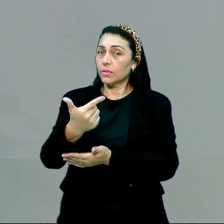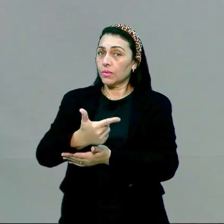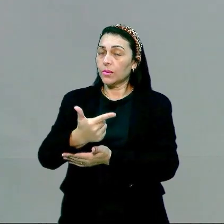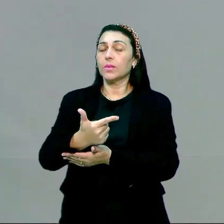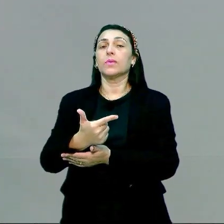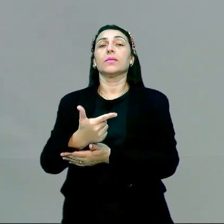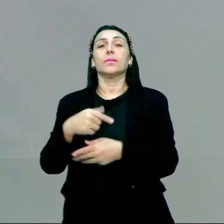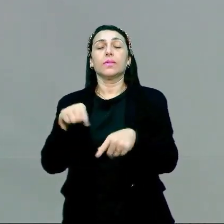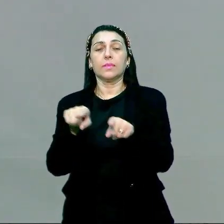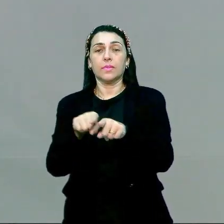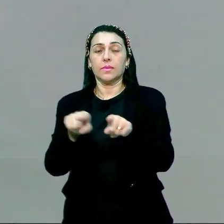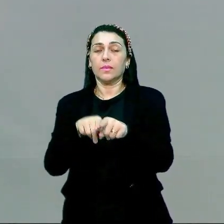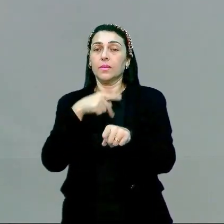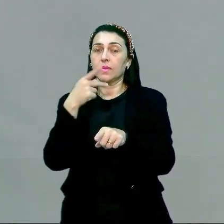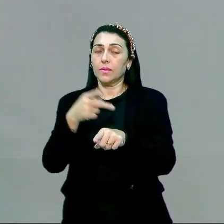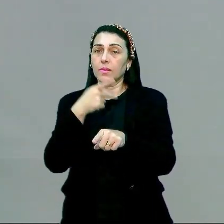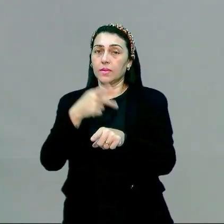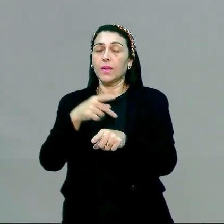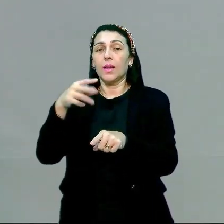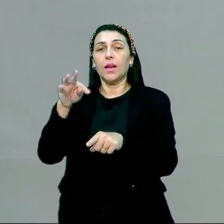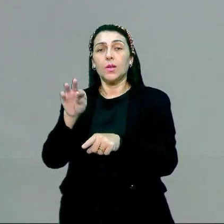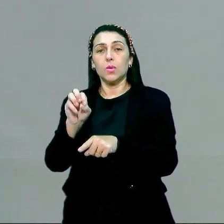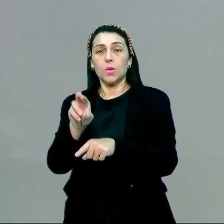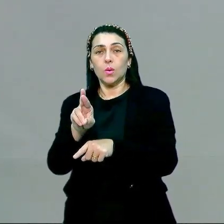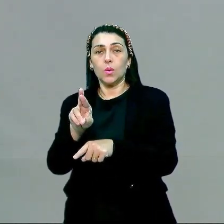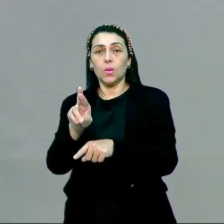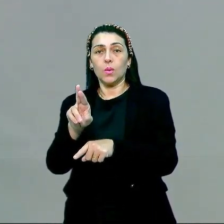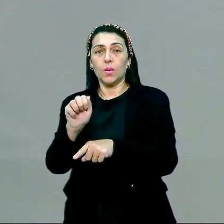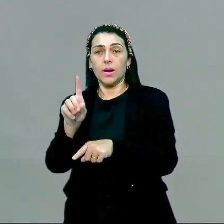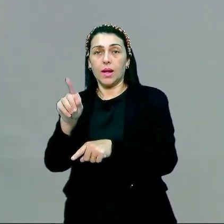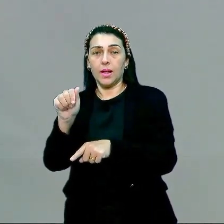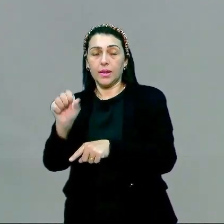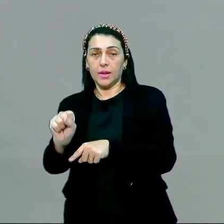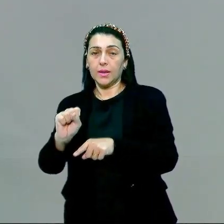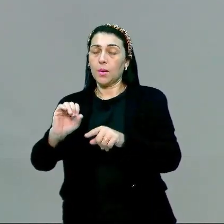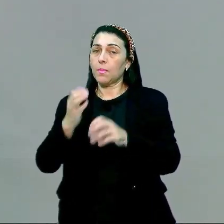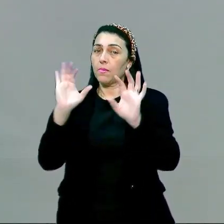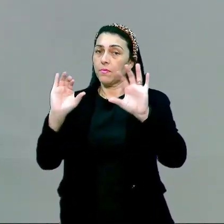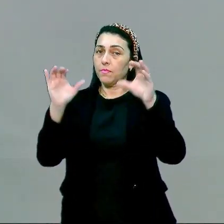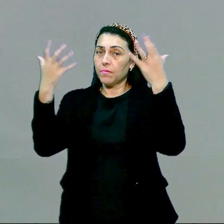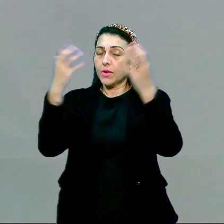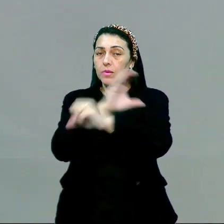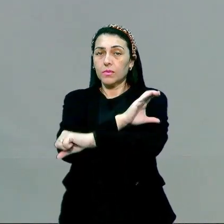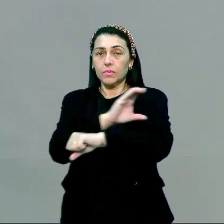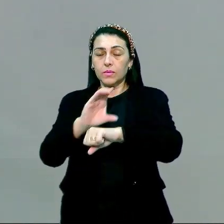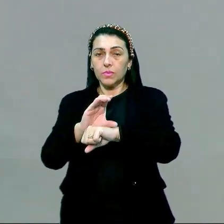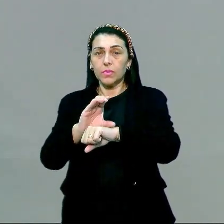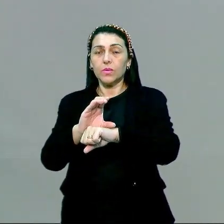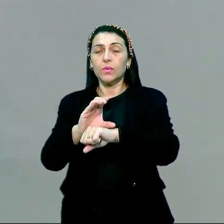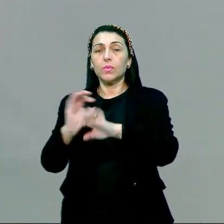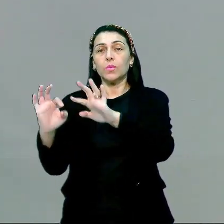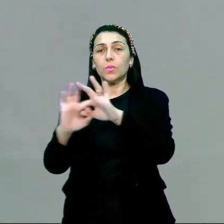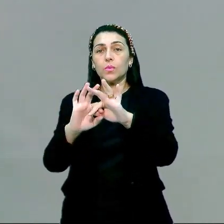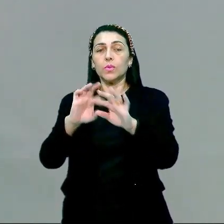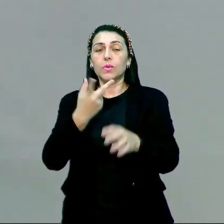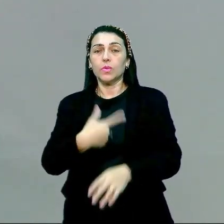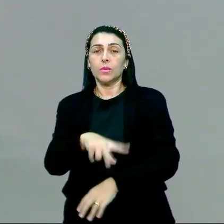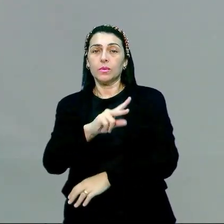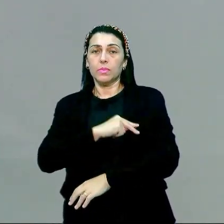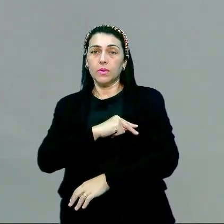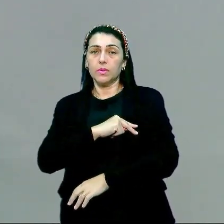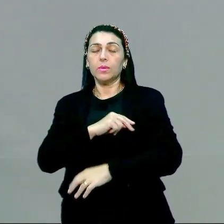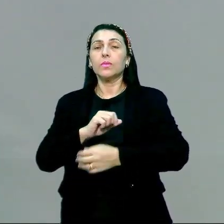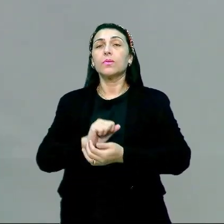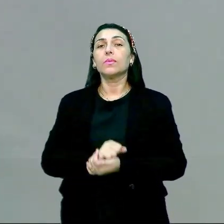tratou sobre Las Toradas, que é uma festa cultural aí do contexto hispânico, da